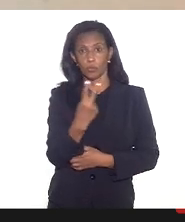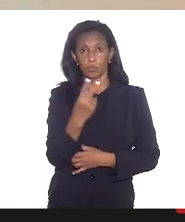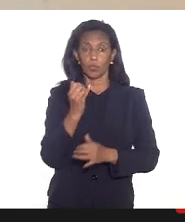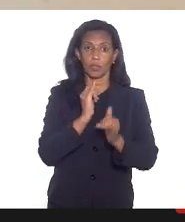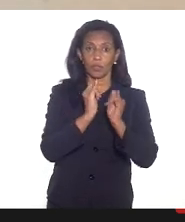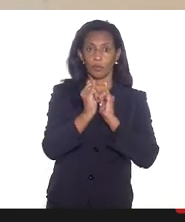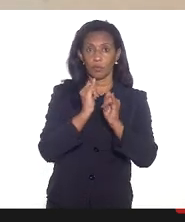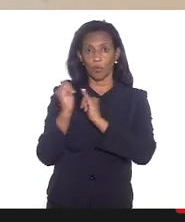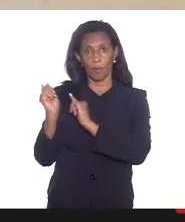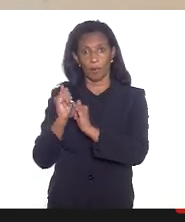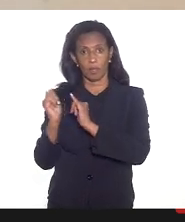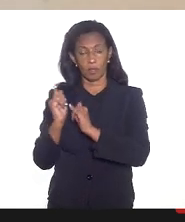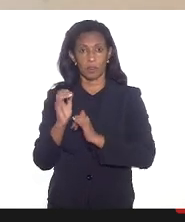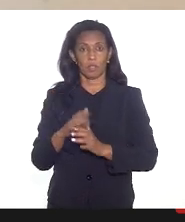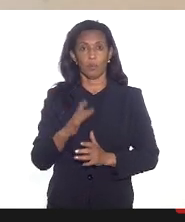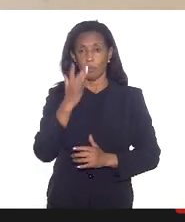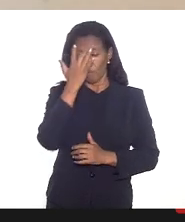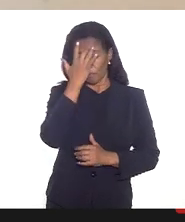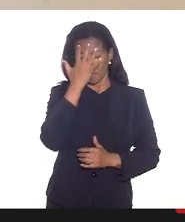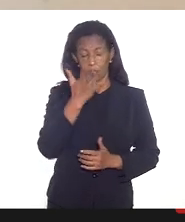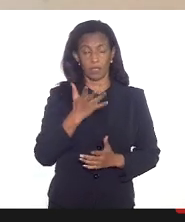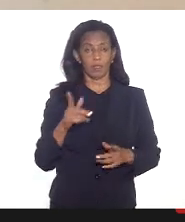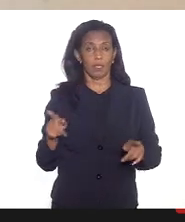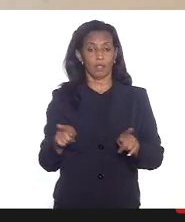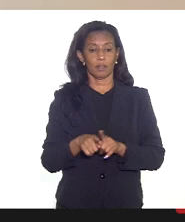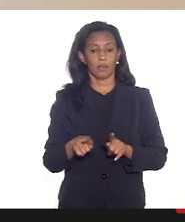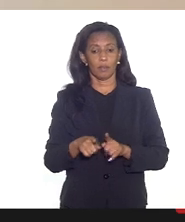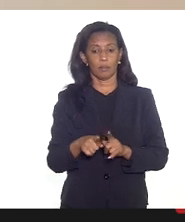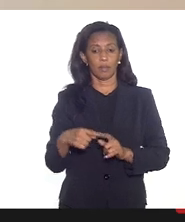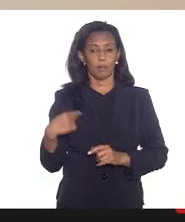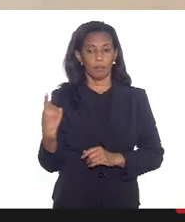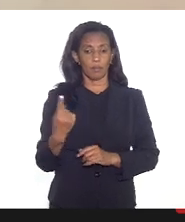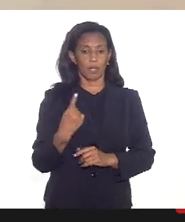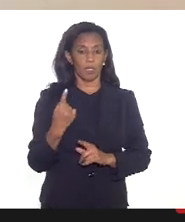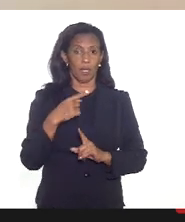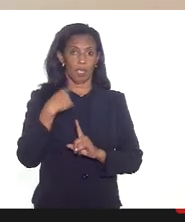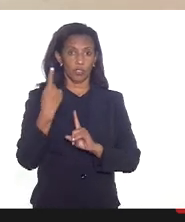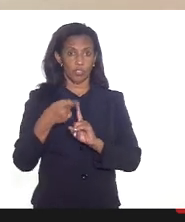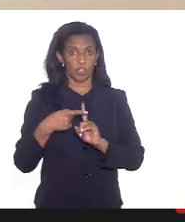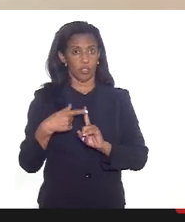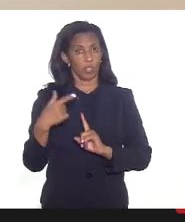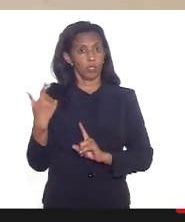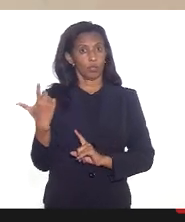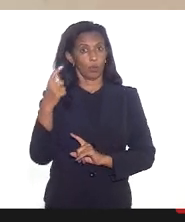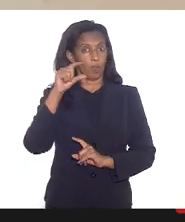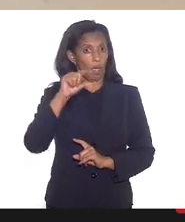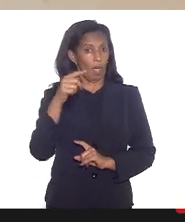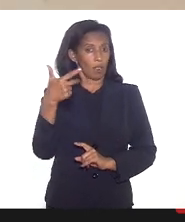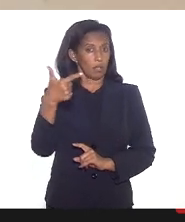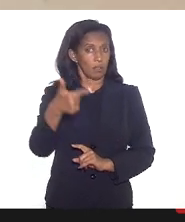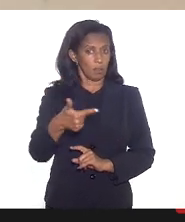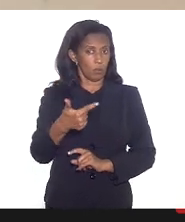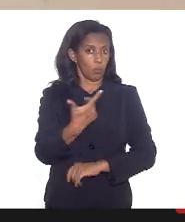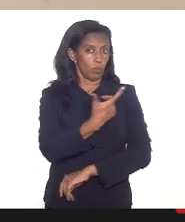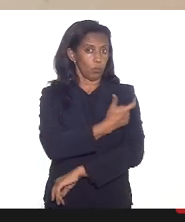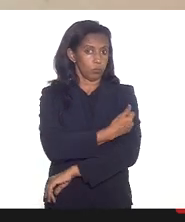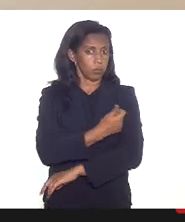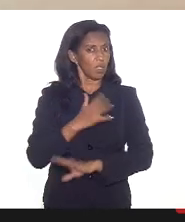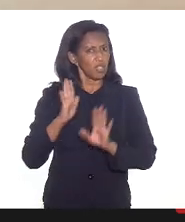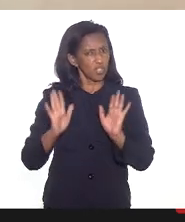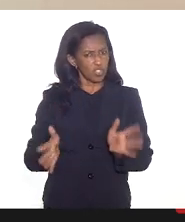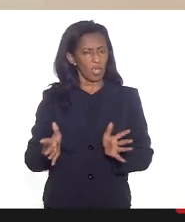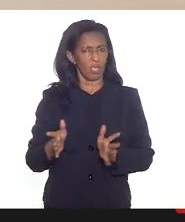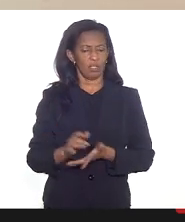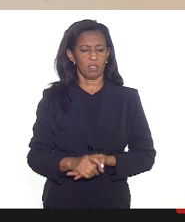informações isso facilitaria também para que a gestante tome a segunda dose da vacina Pfizer que já